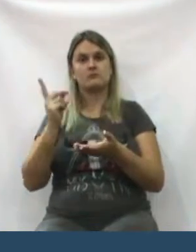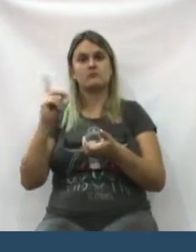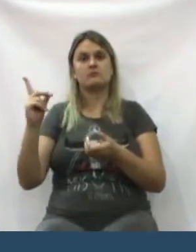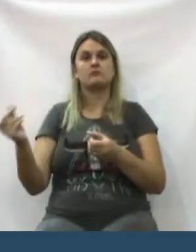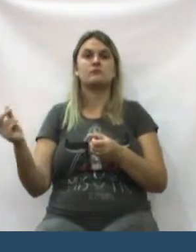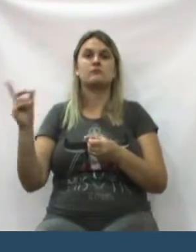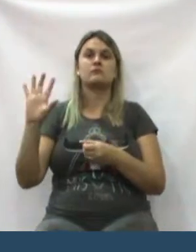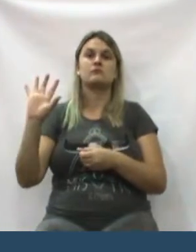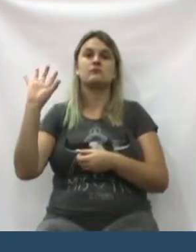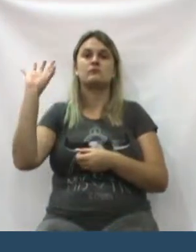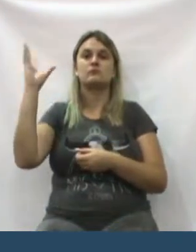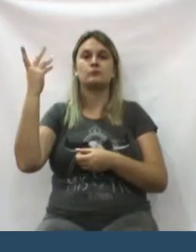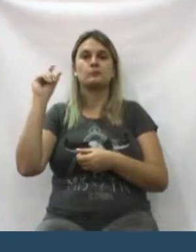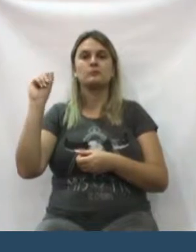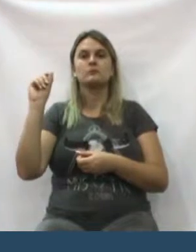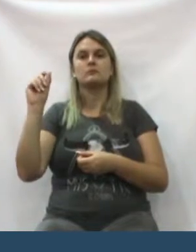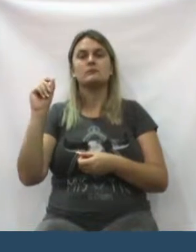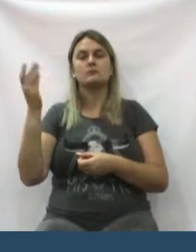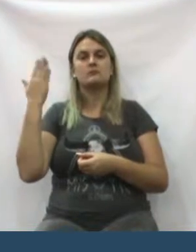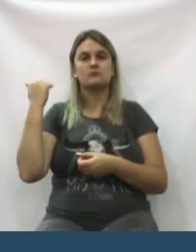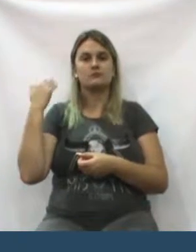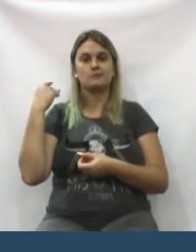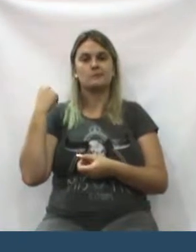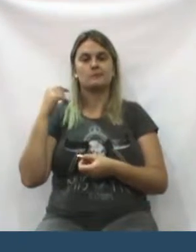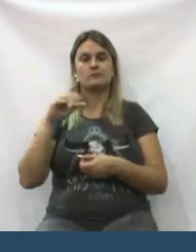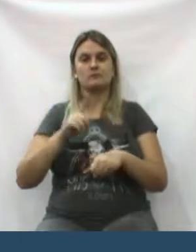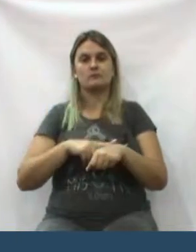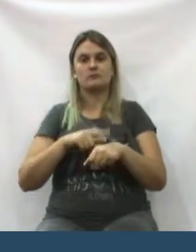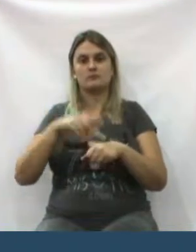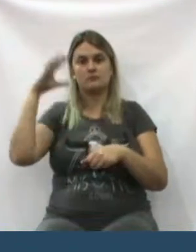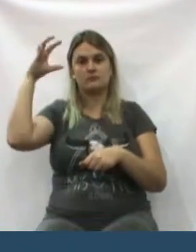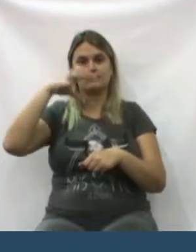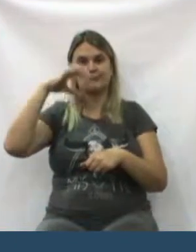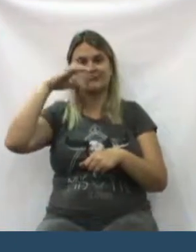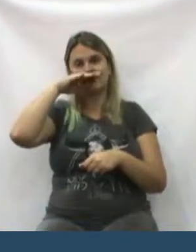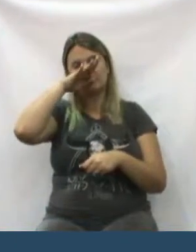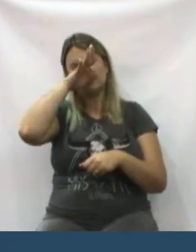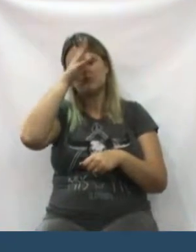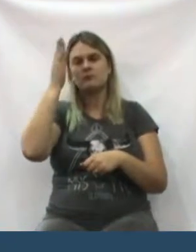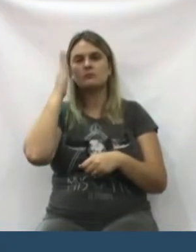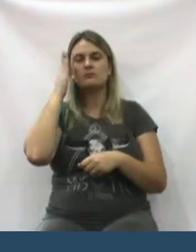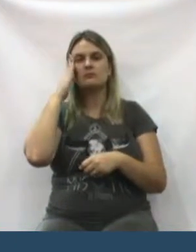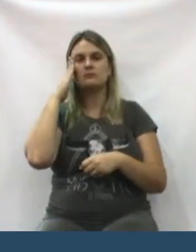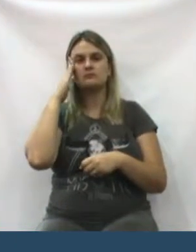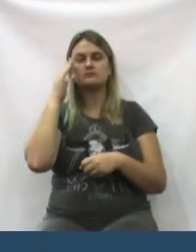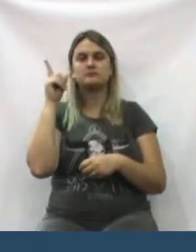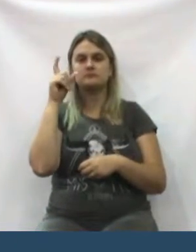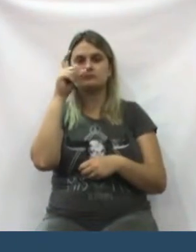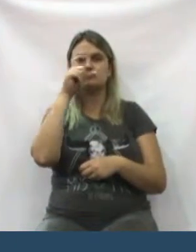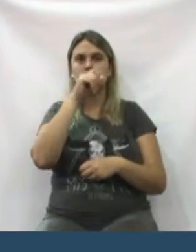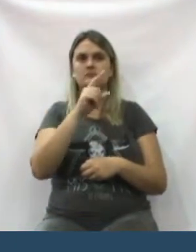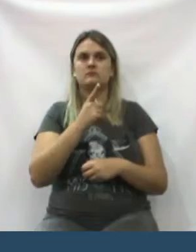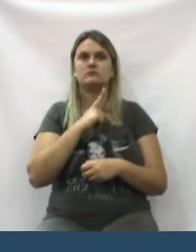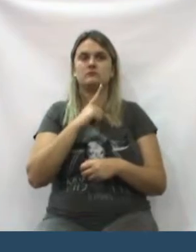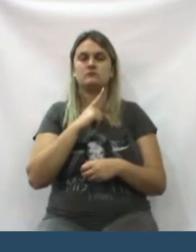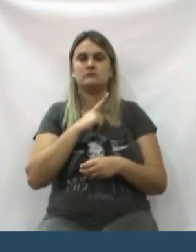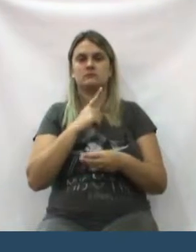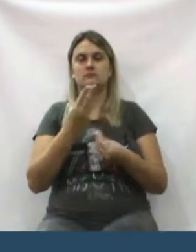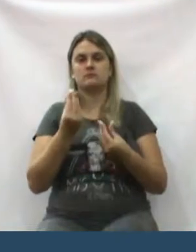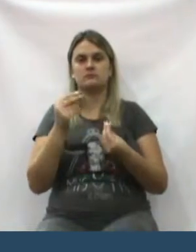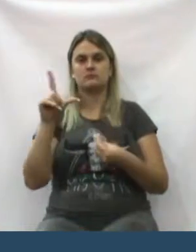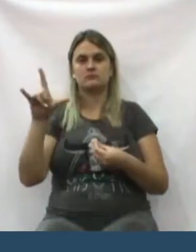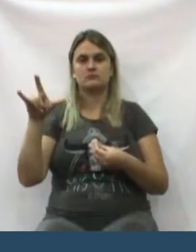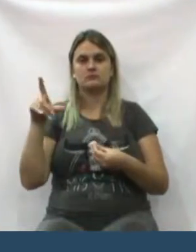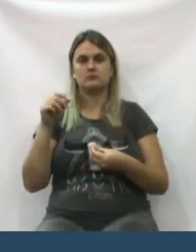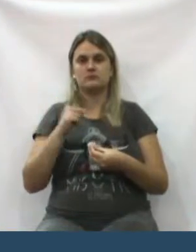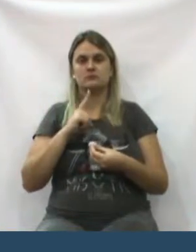não volte a acontecer o que aconteceu anteriormente no Rio Limeira, que a gente sabe das dificuldades e, realmente, do tanto